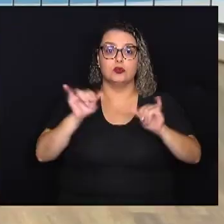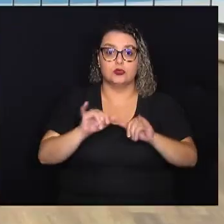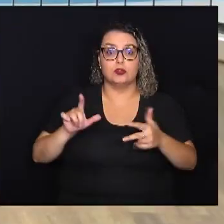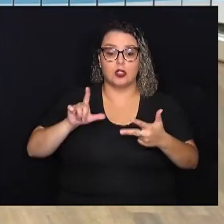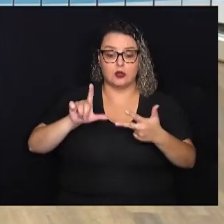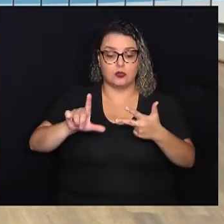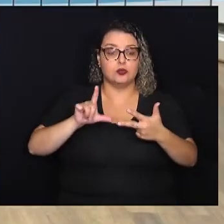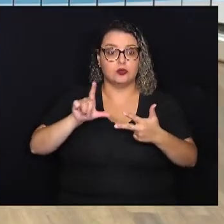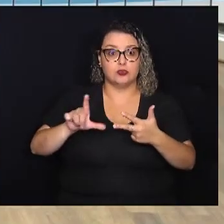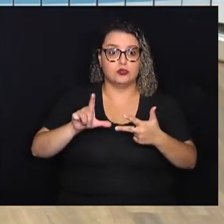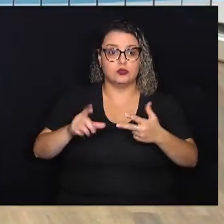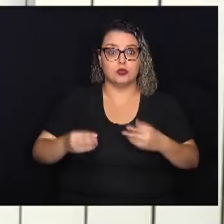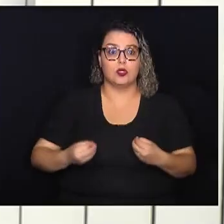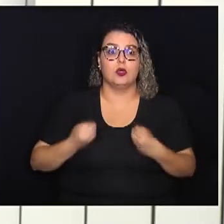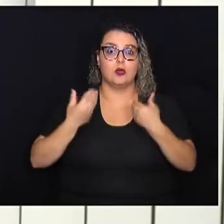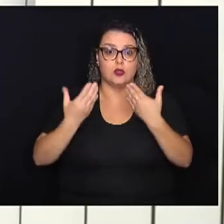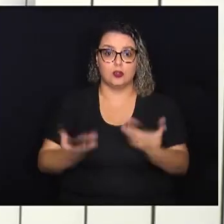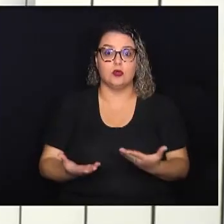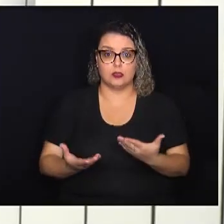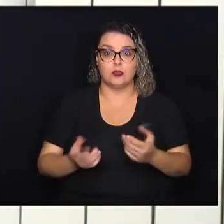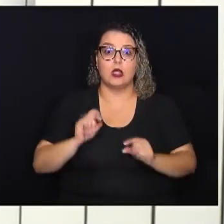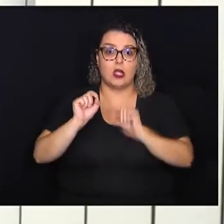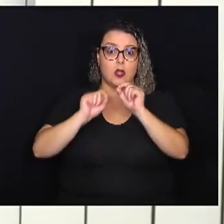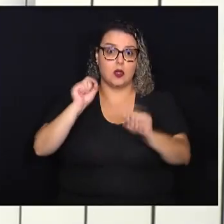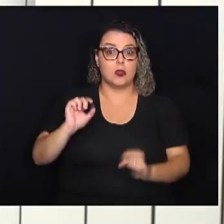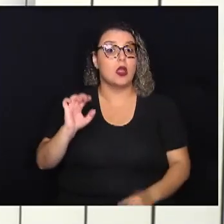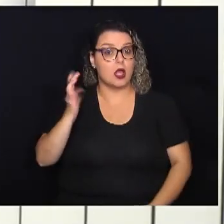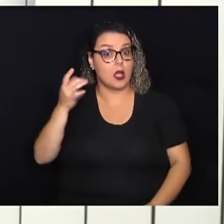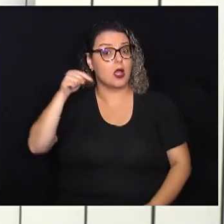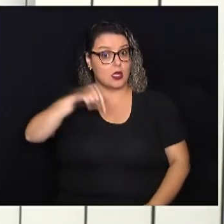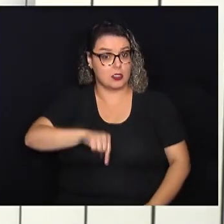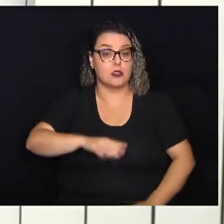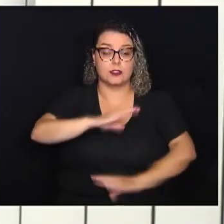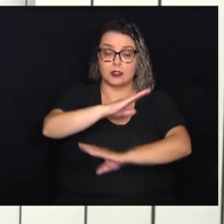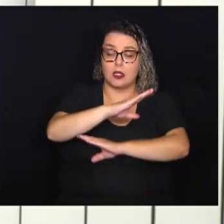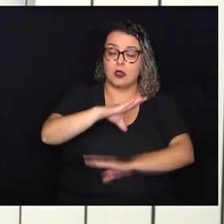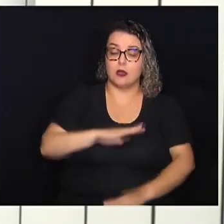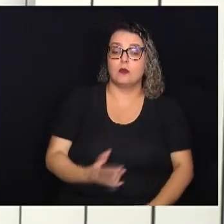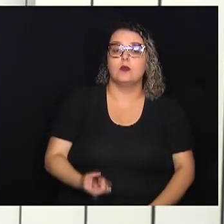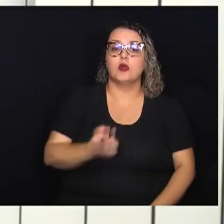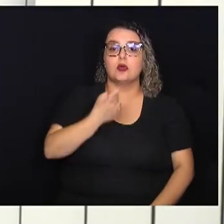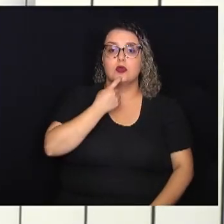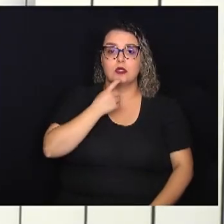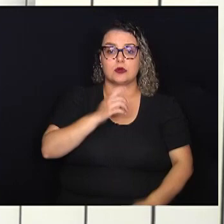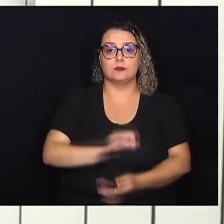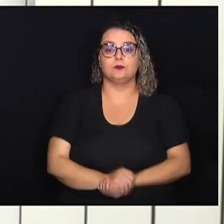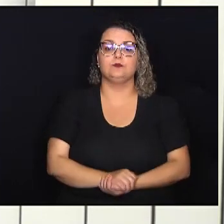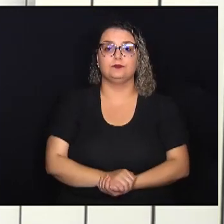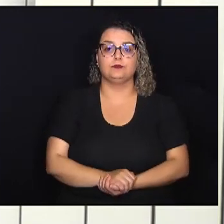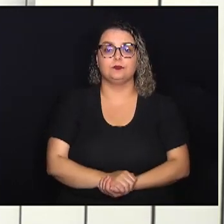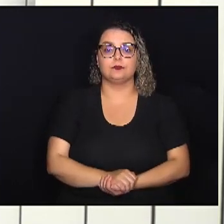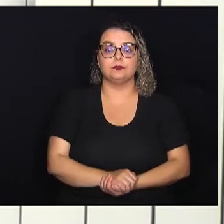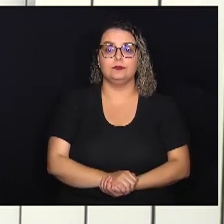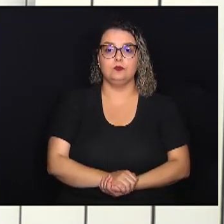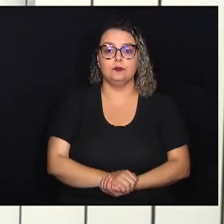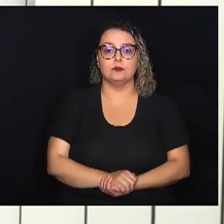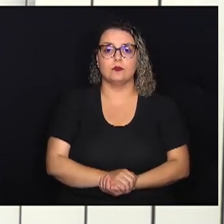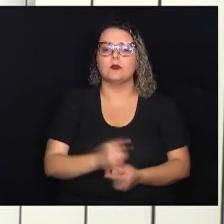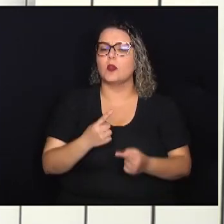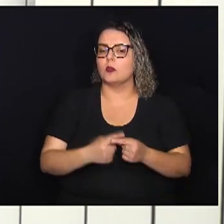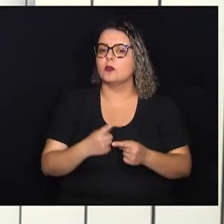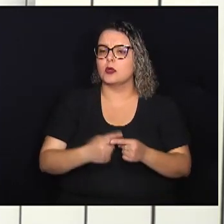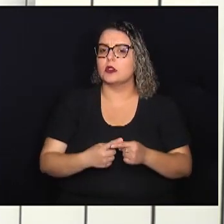Legislativo trazendo o que acontece aqui na Câmara Municipal de Campinas porque um fato